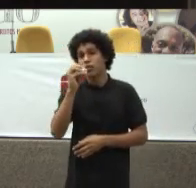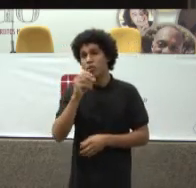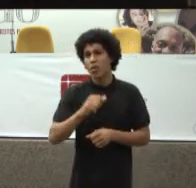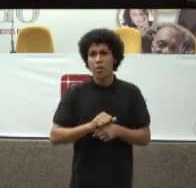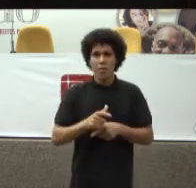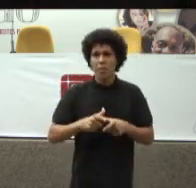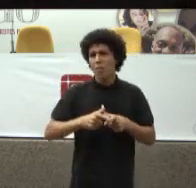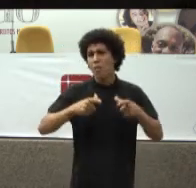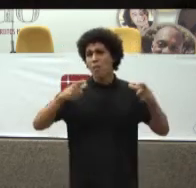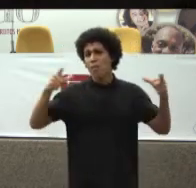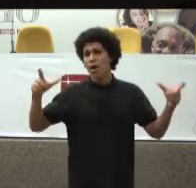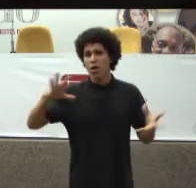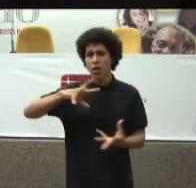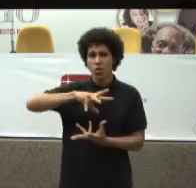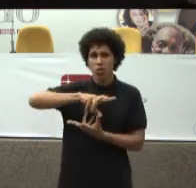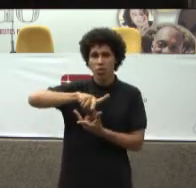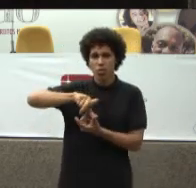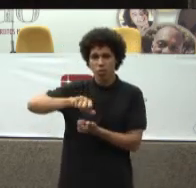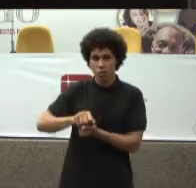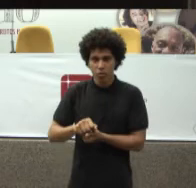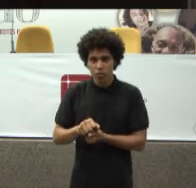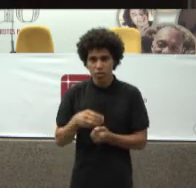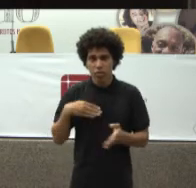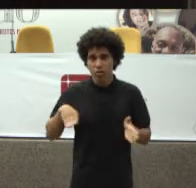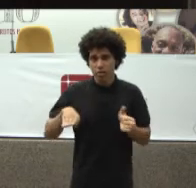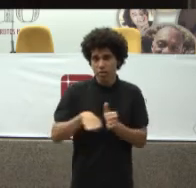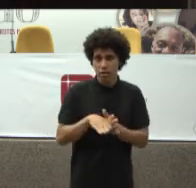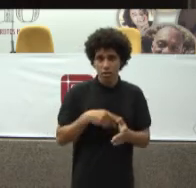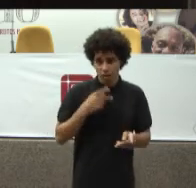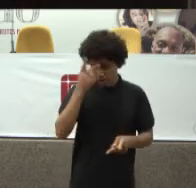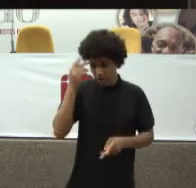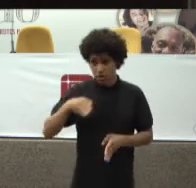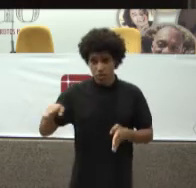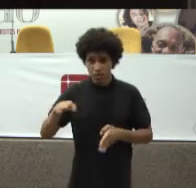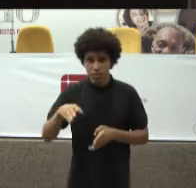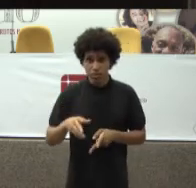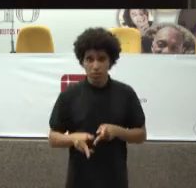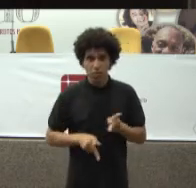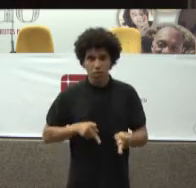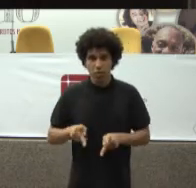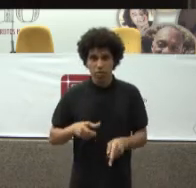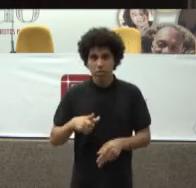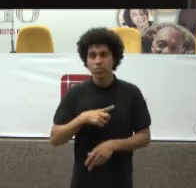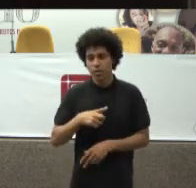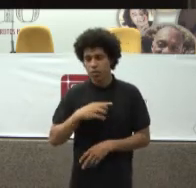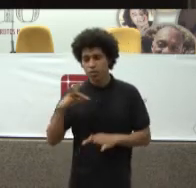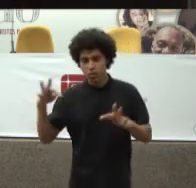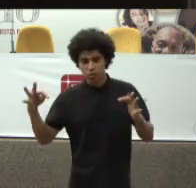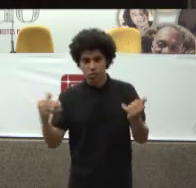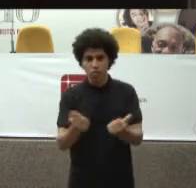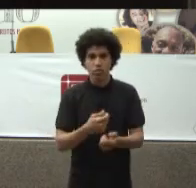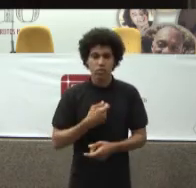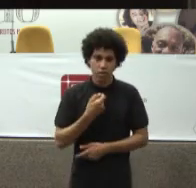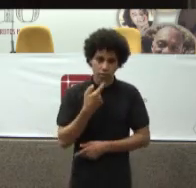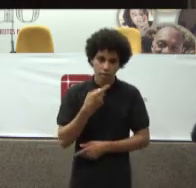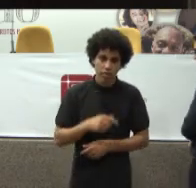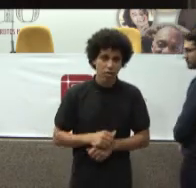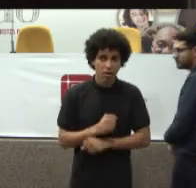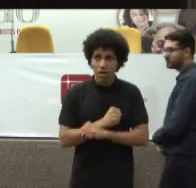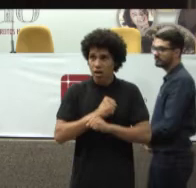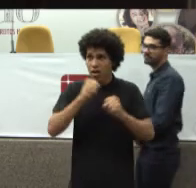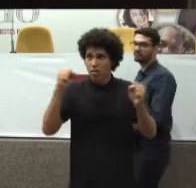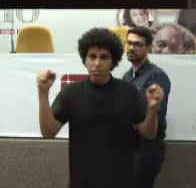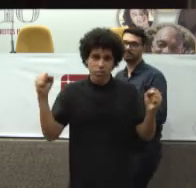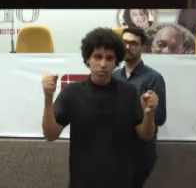Chegar Segundo medicamento A nossa população Está excessivamente Medicalizada E é impossível